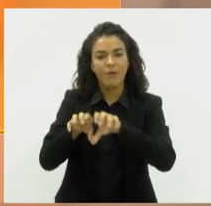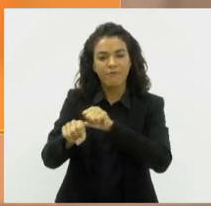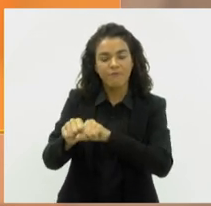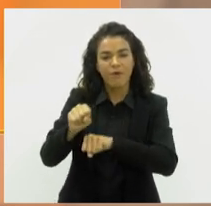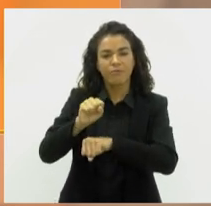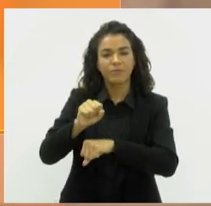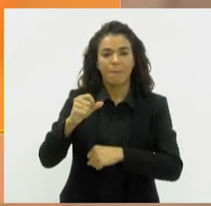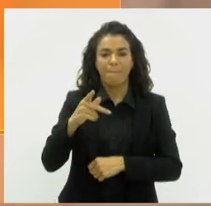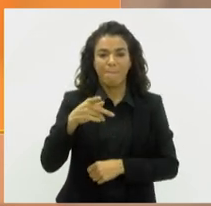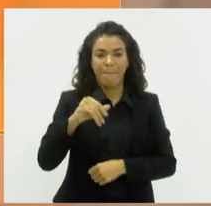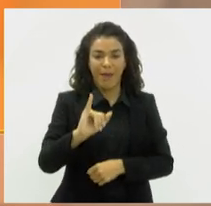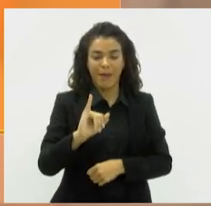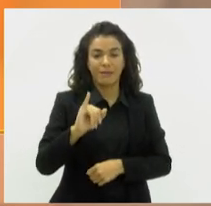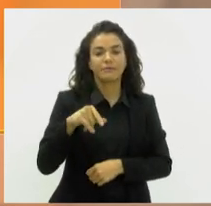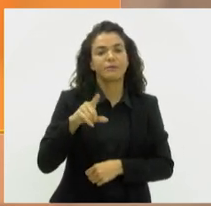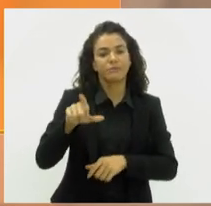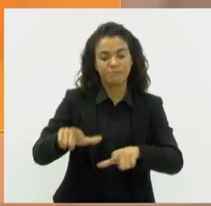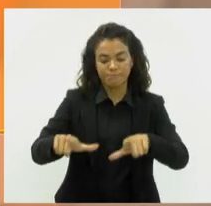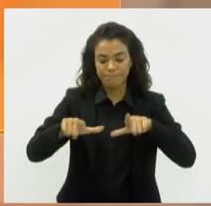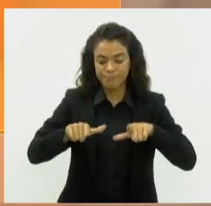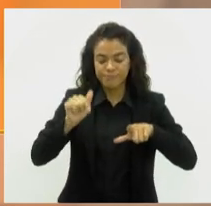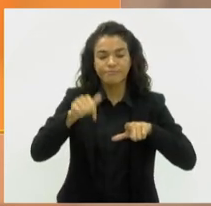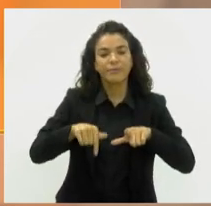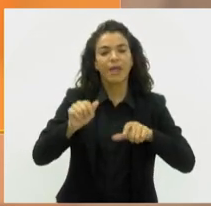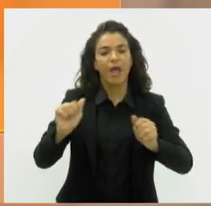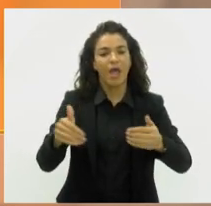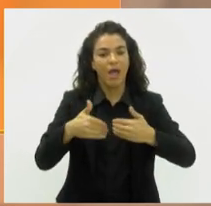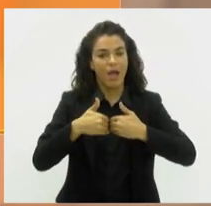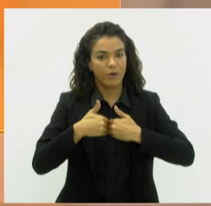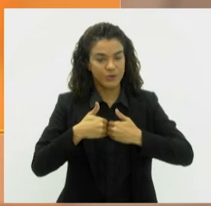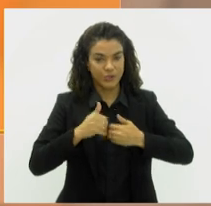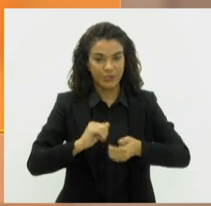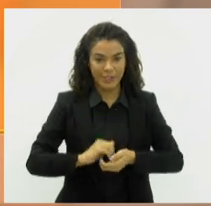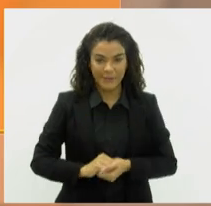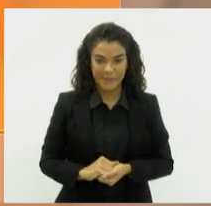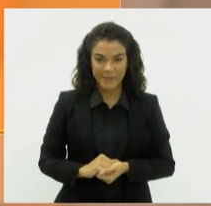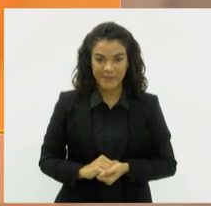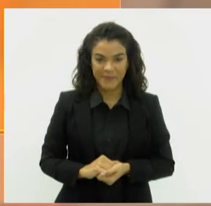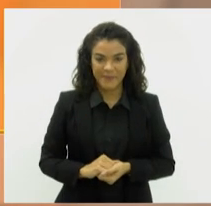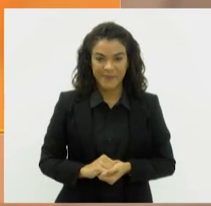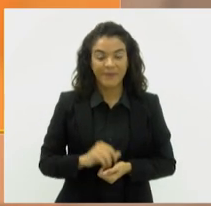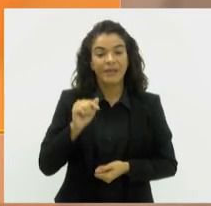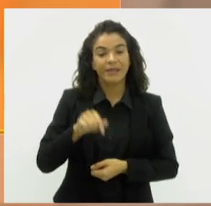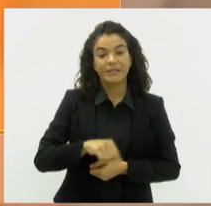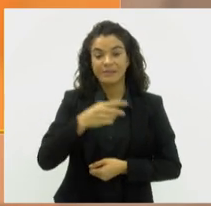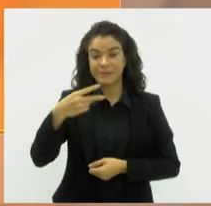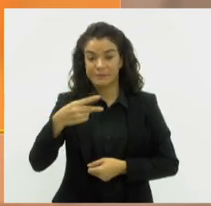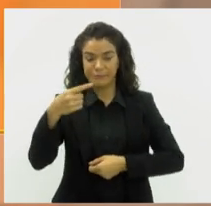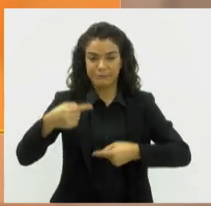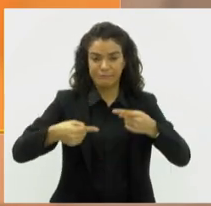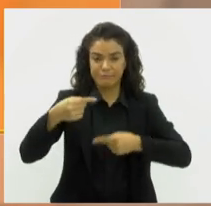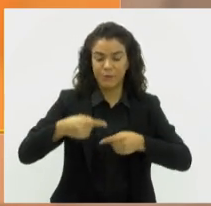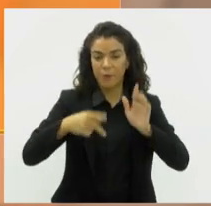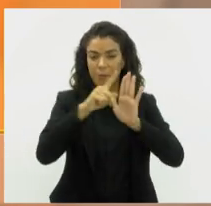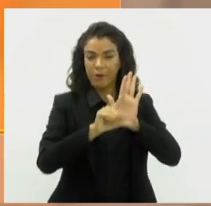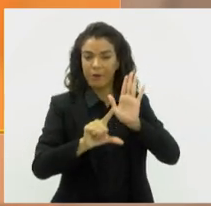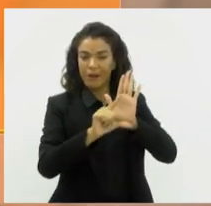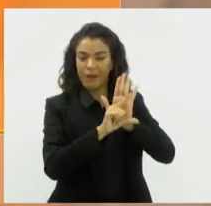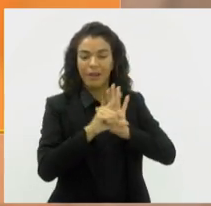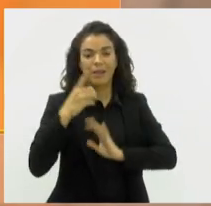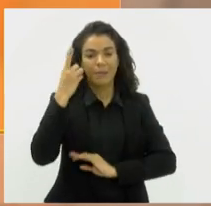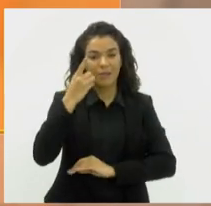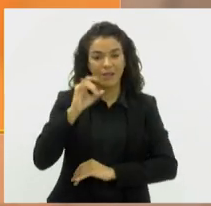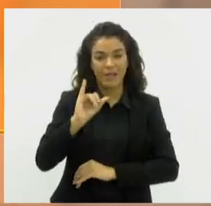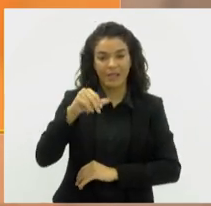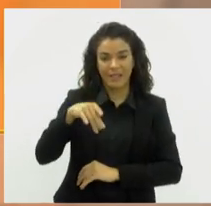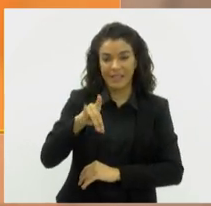para a paz de pessoas diagnosticadas com transtorno do espectro autista. Em segunda discussão, o projeto dos deputados Indy